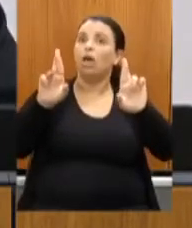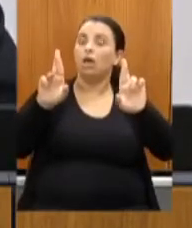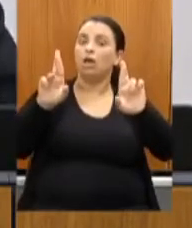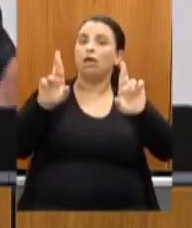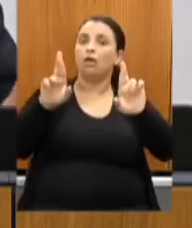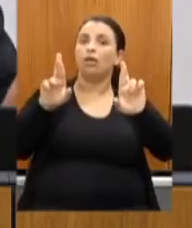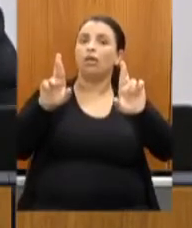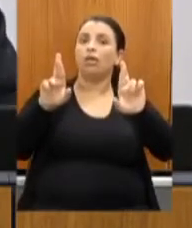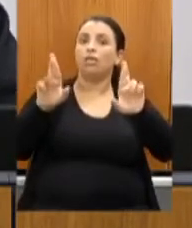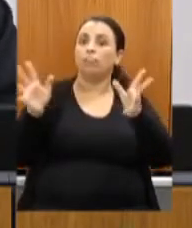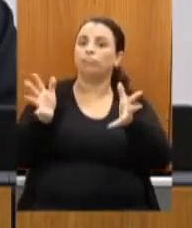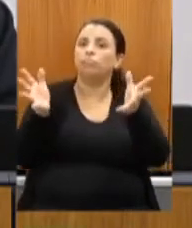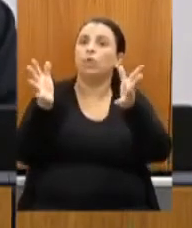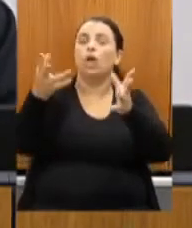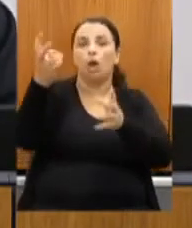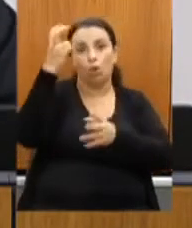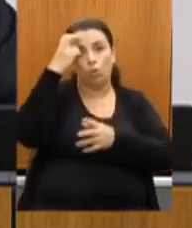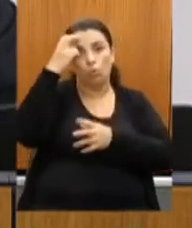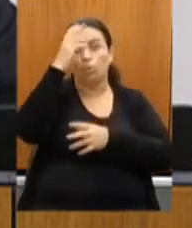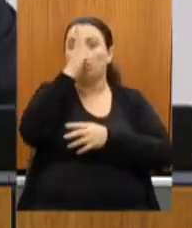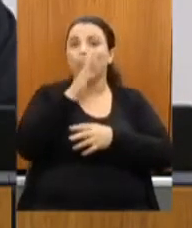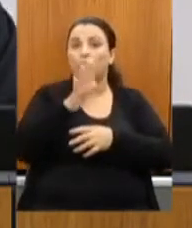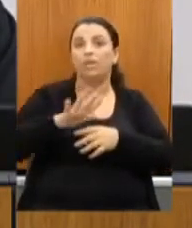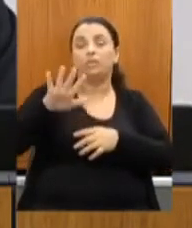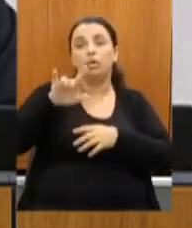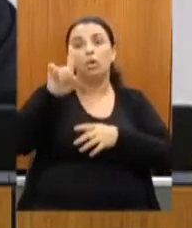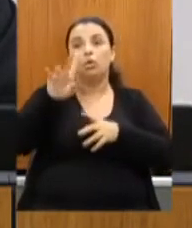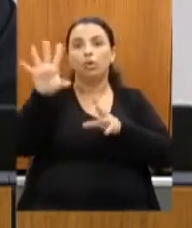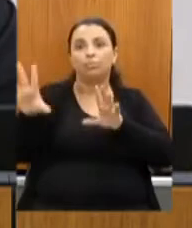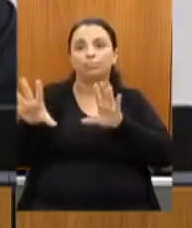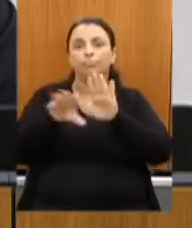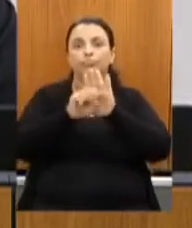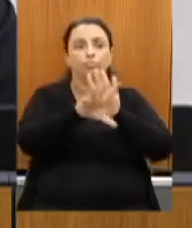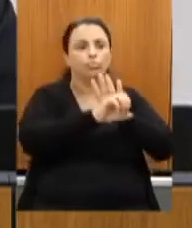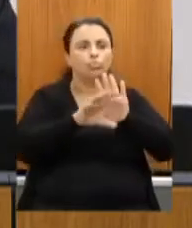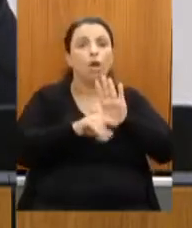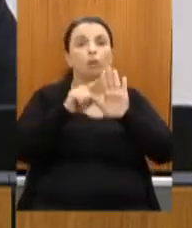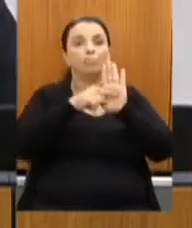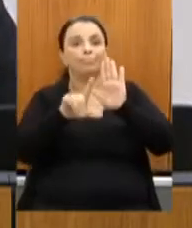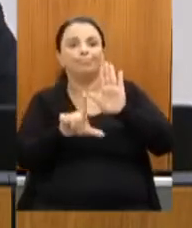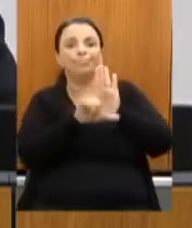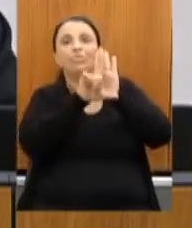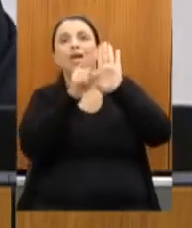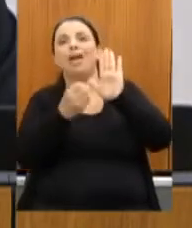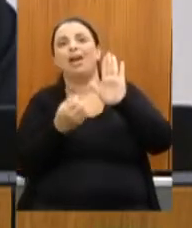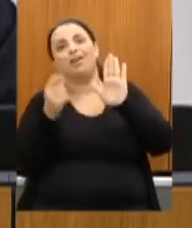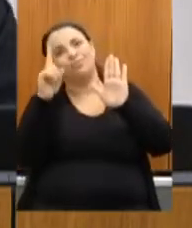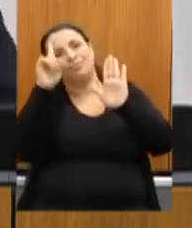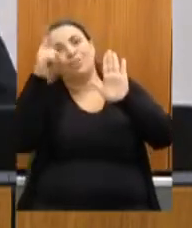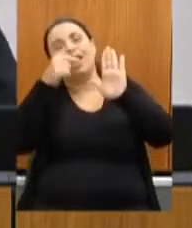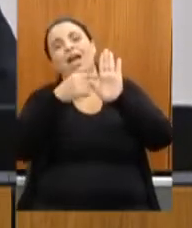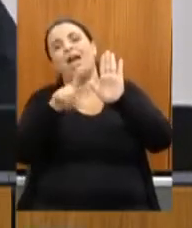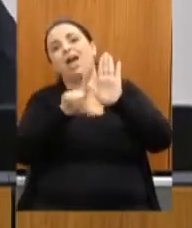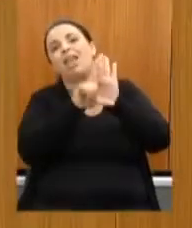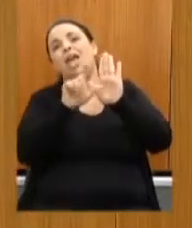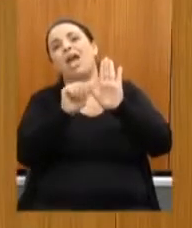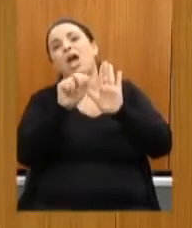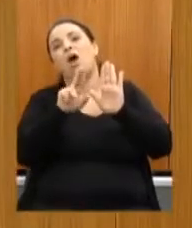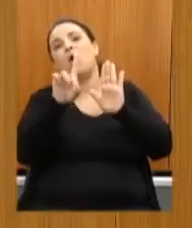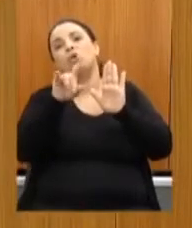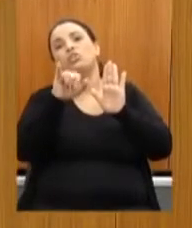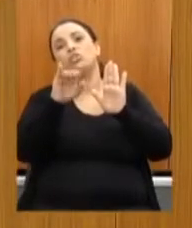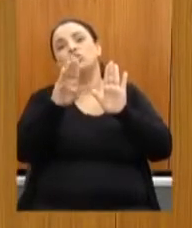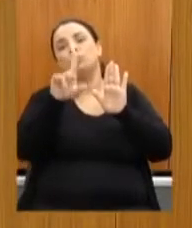e culminou com a aprovação da Lei Aldir Blanc. e nós temos uma preocupação secretária muito grande com